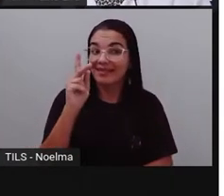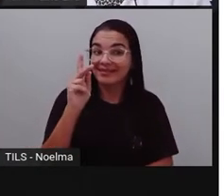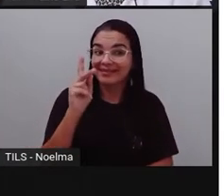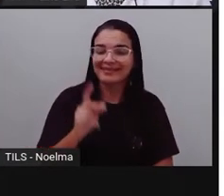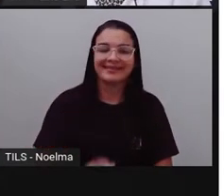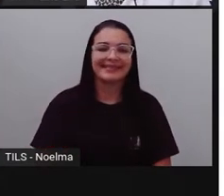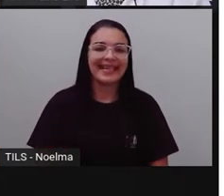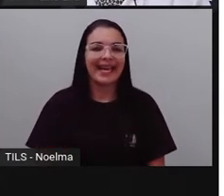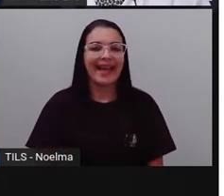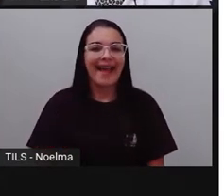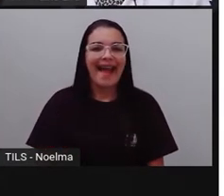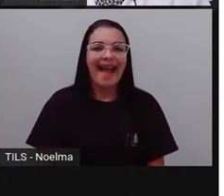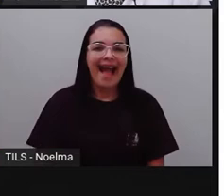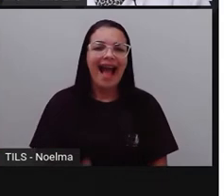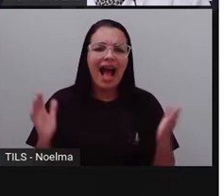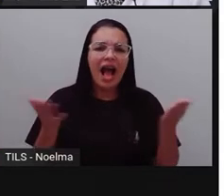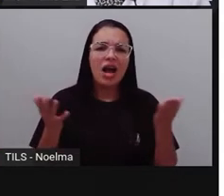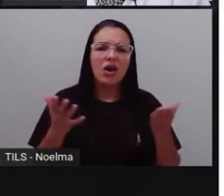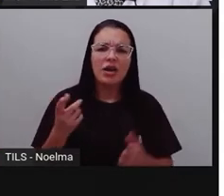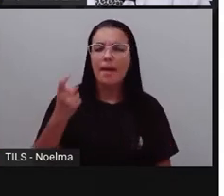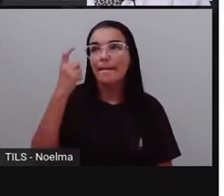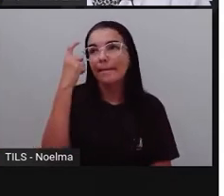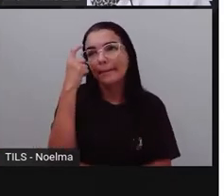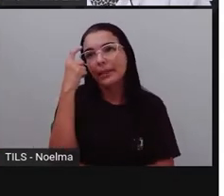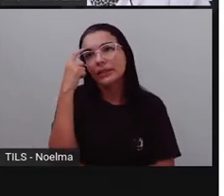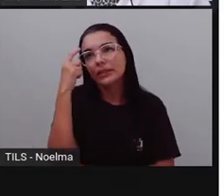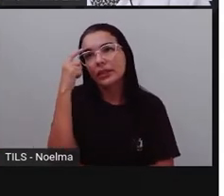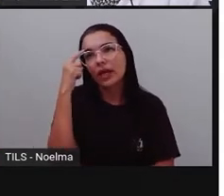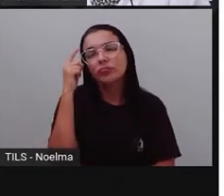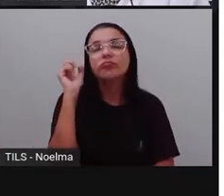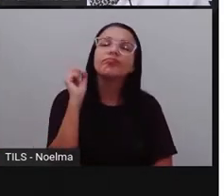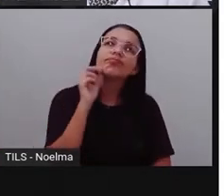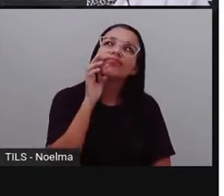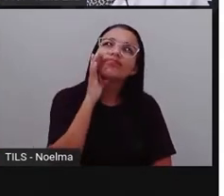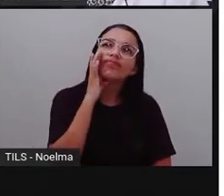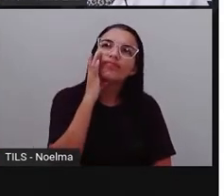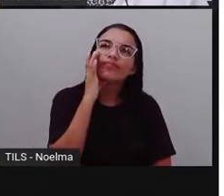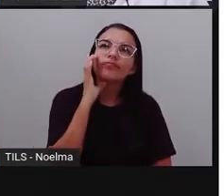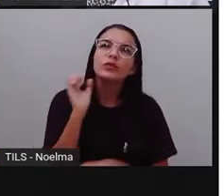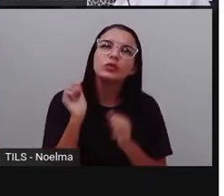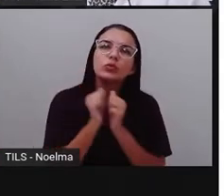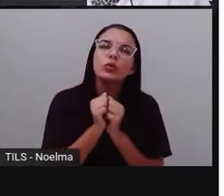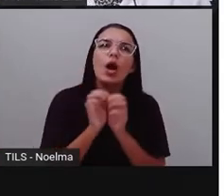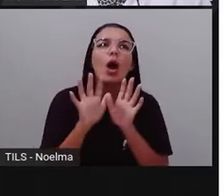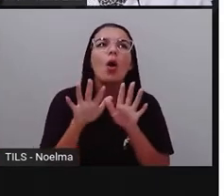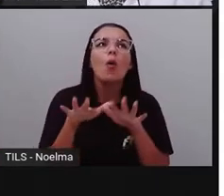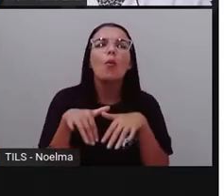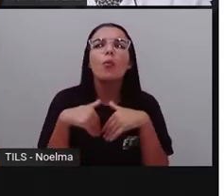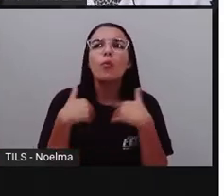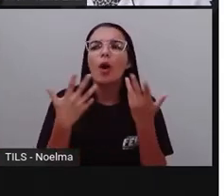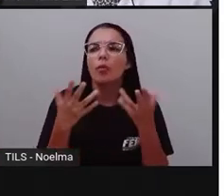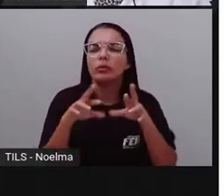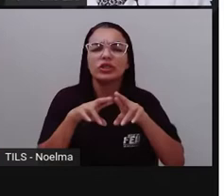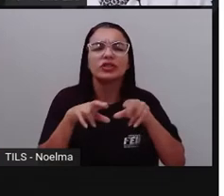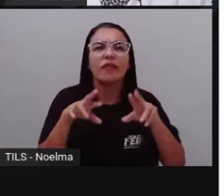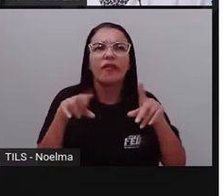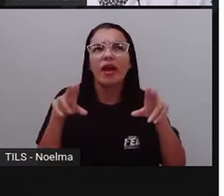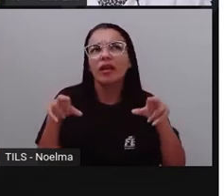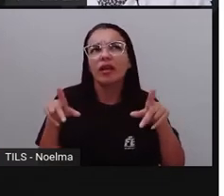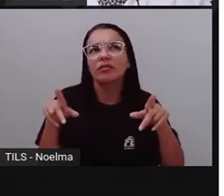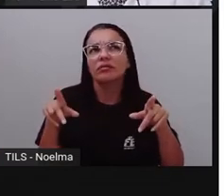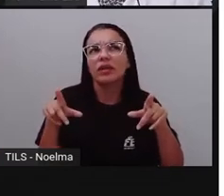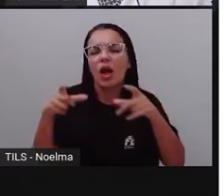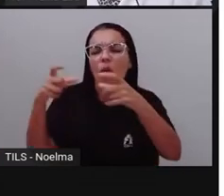Agora, vamos pensar aqui um pouquinho junto com a pró. Quais são as diferenças entre esses lugares que nós